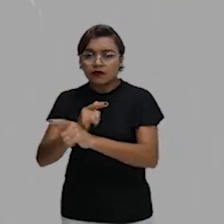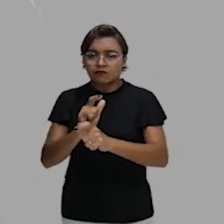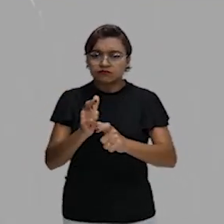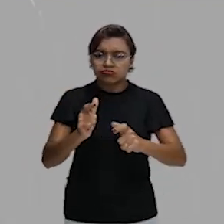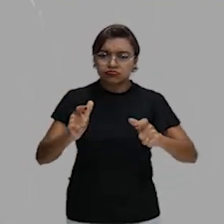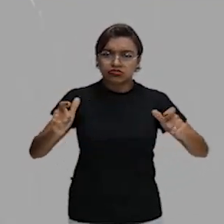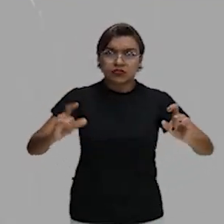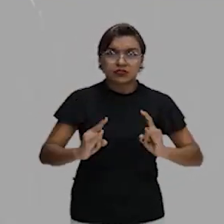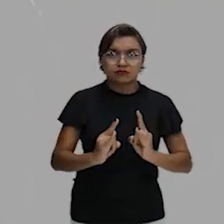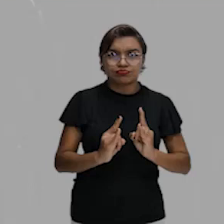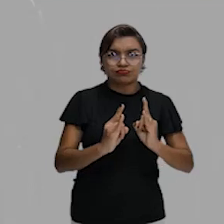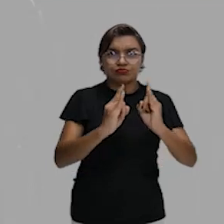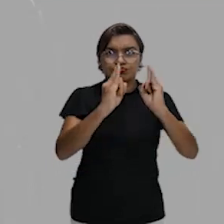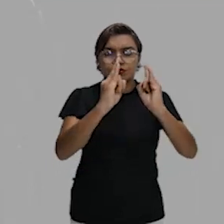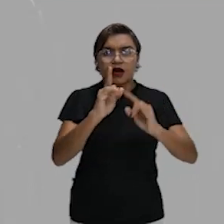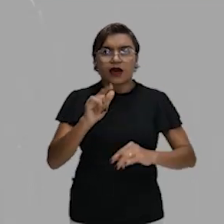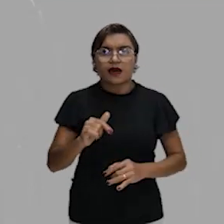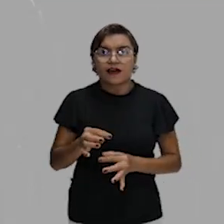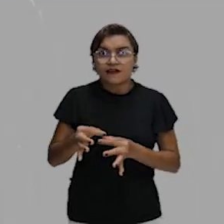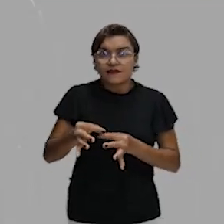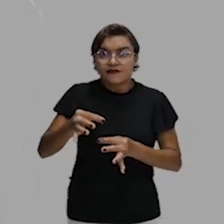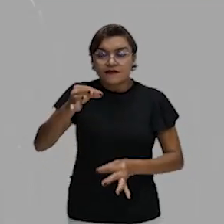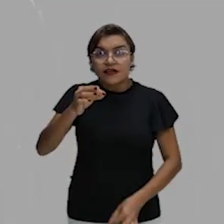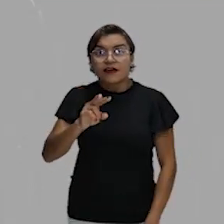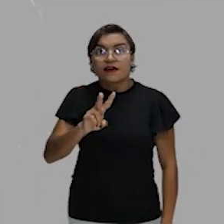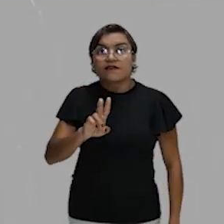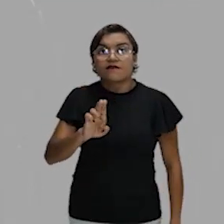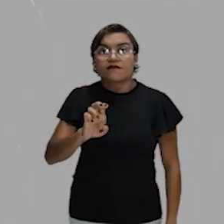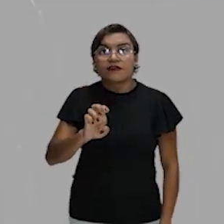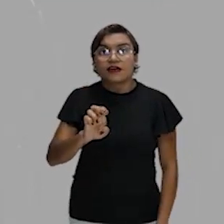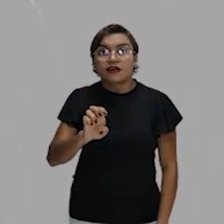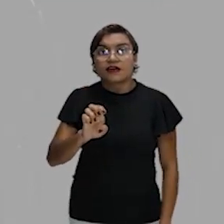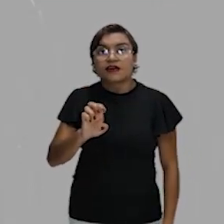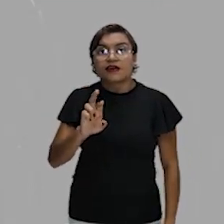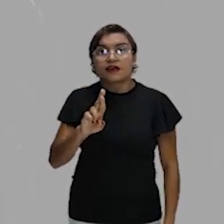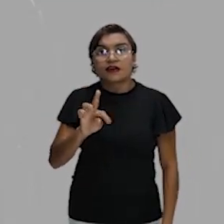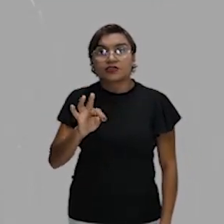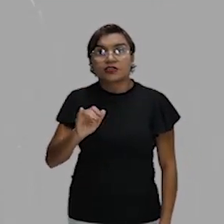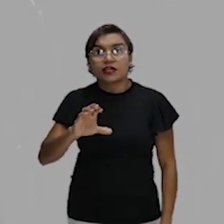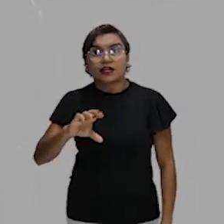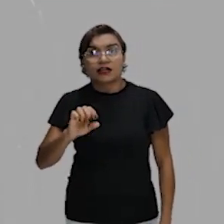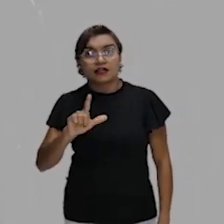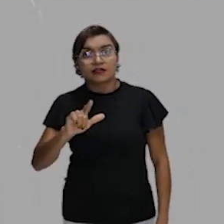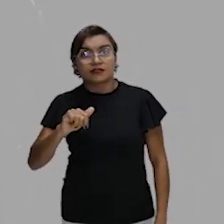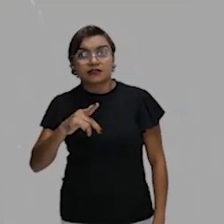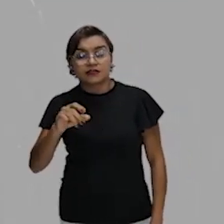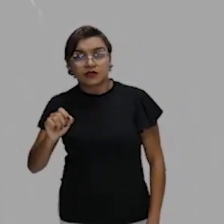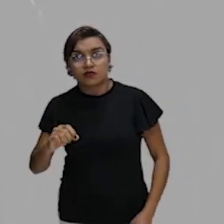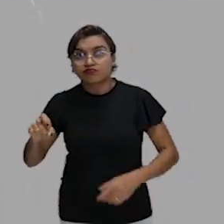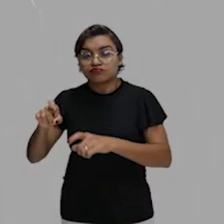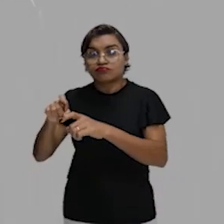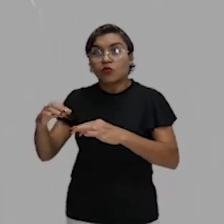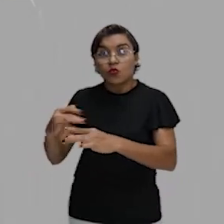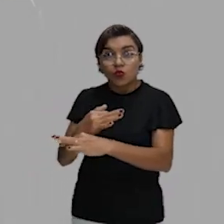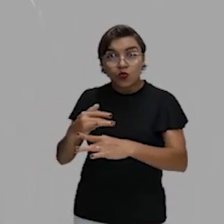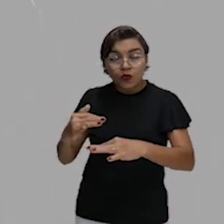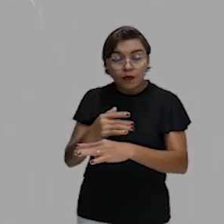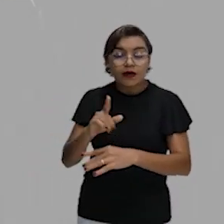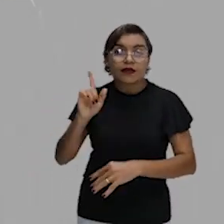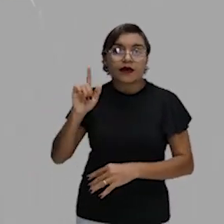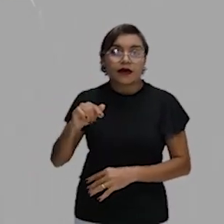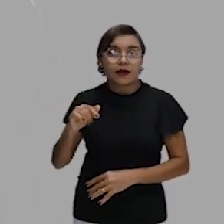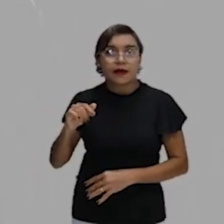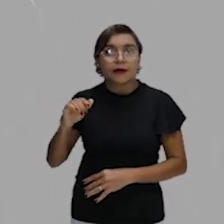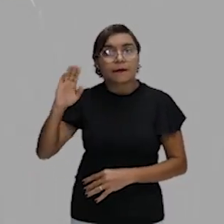para cima, galera, nós chamamos isso de verticalização urbana. Esse é um dos principais fatores